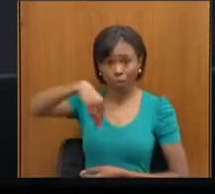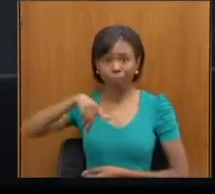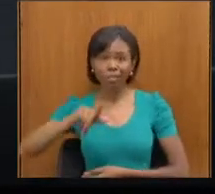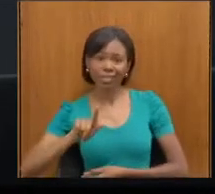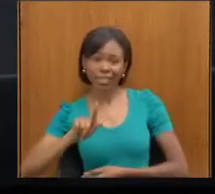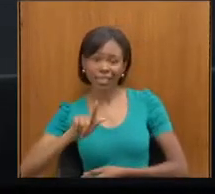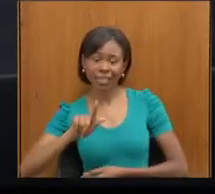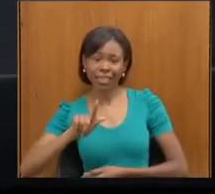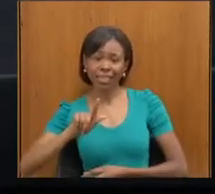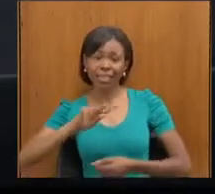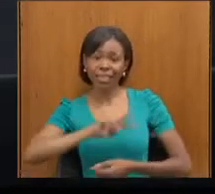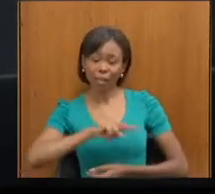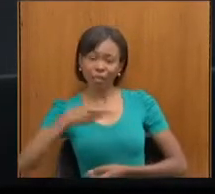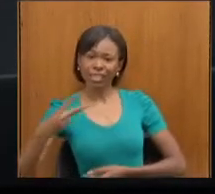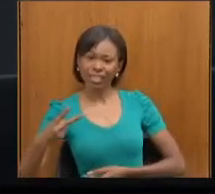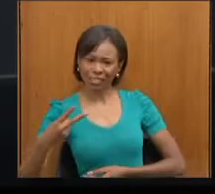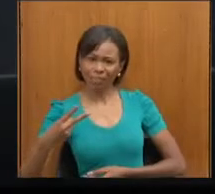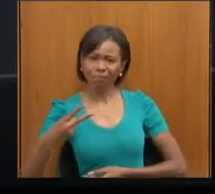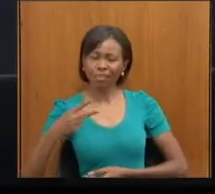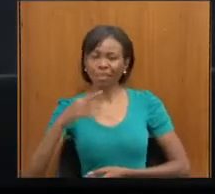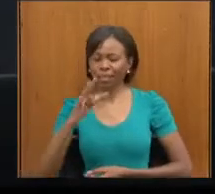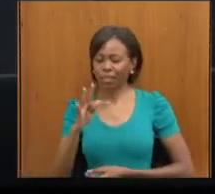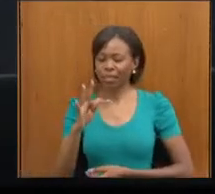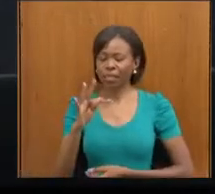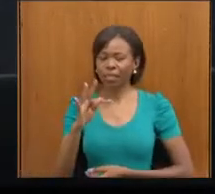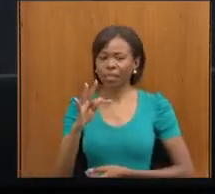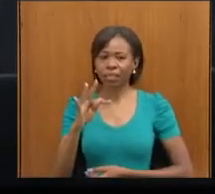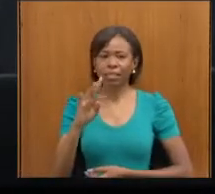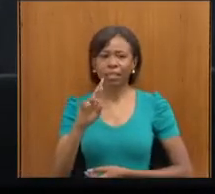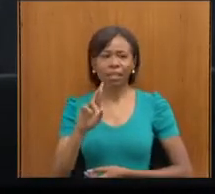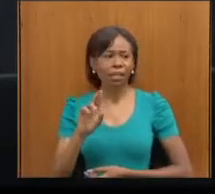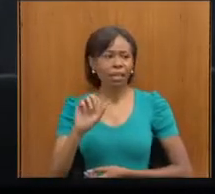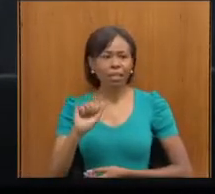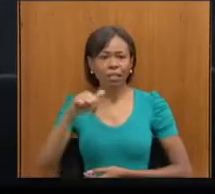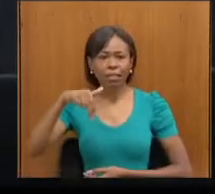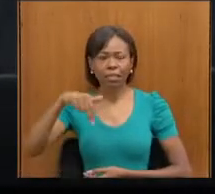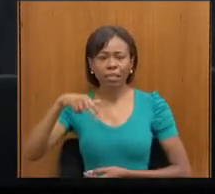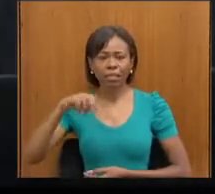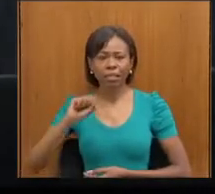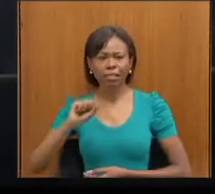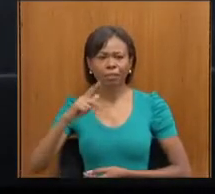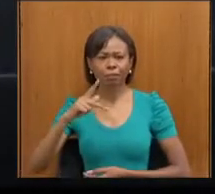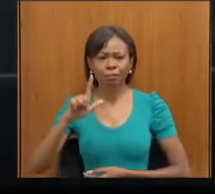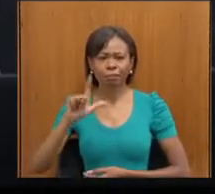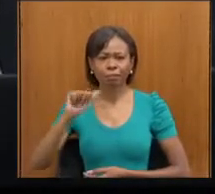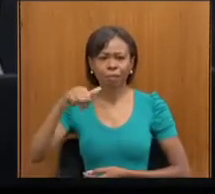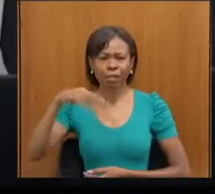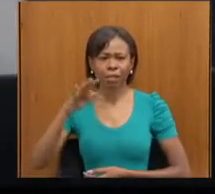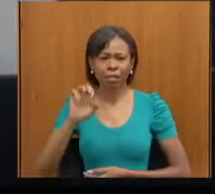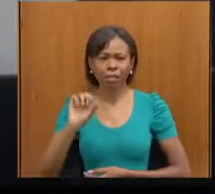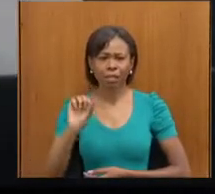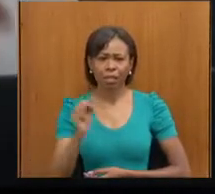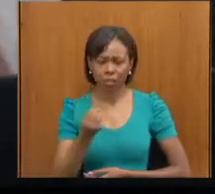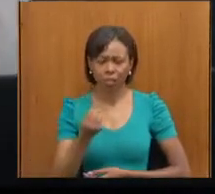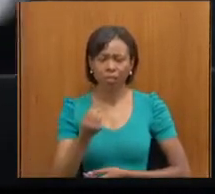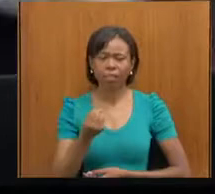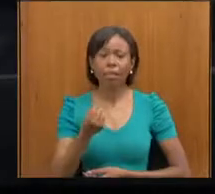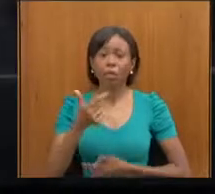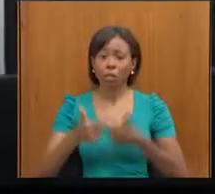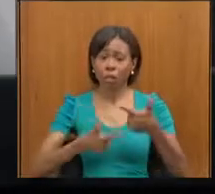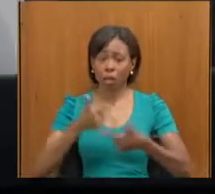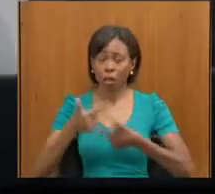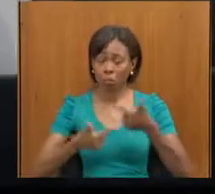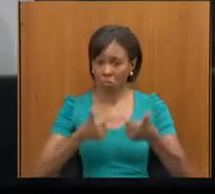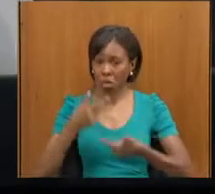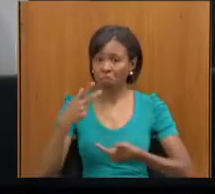importante órgão que vem fazendo um trabalho também digno de aplausos no estado de Minas Gerais e